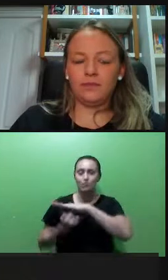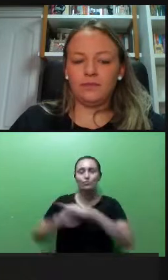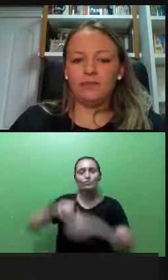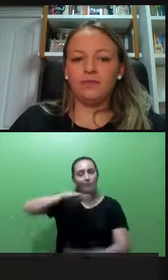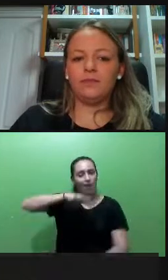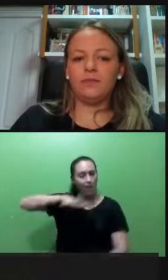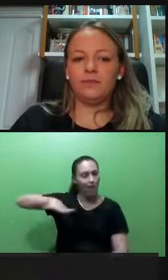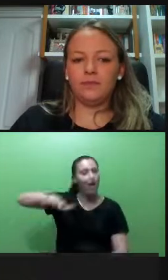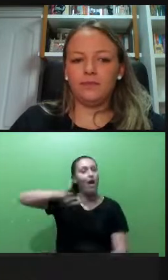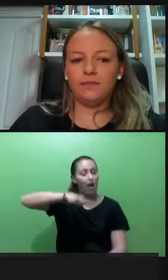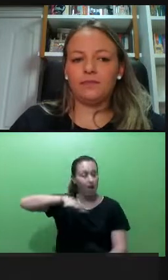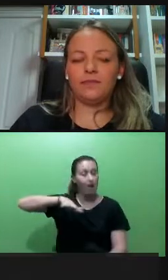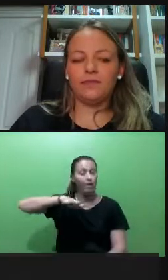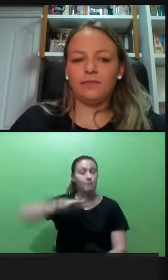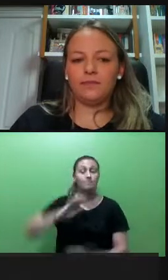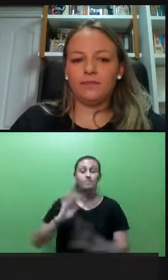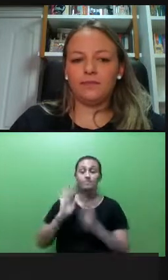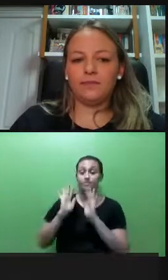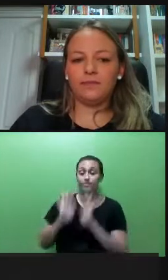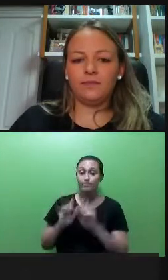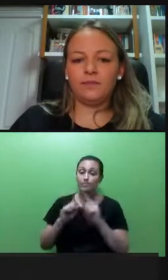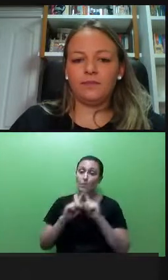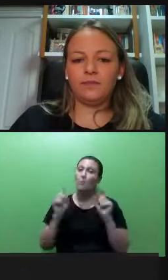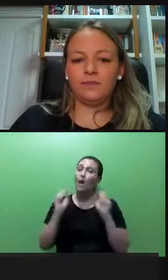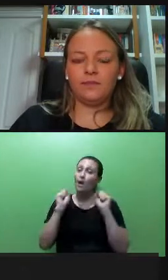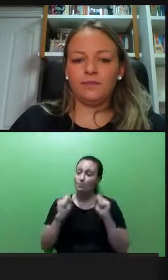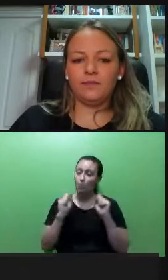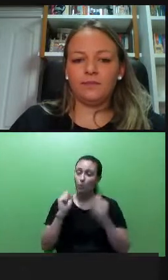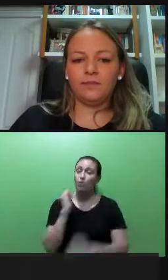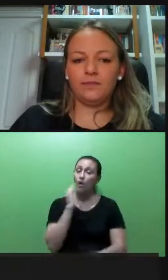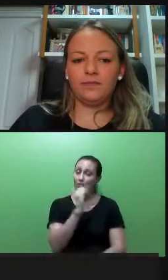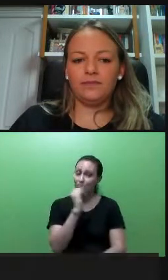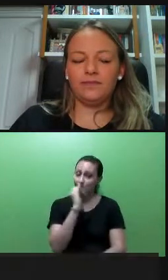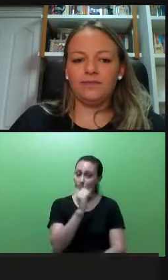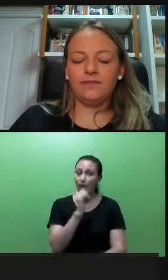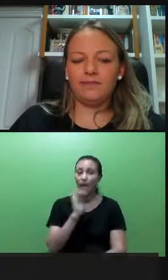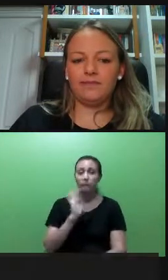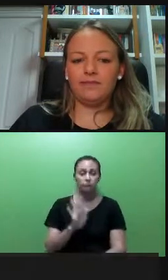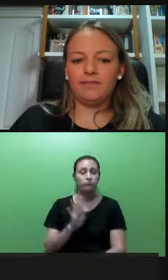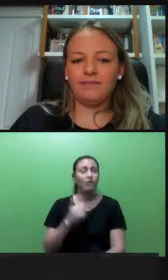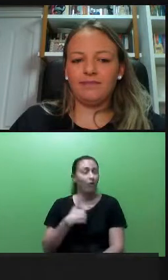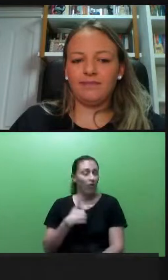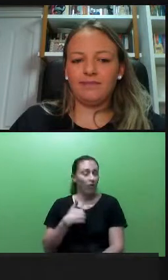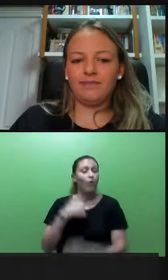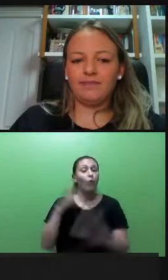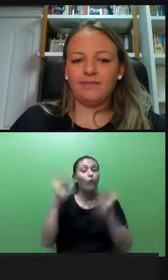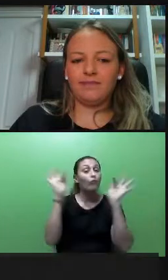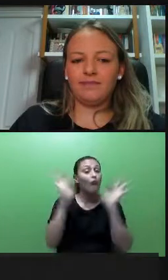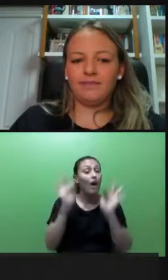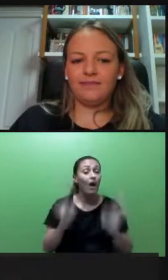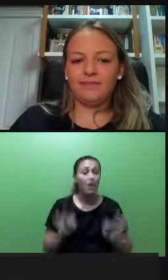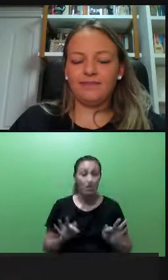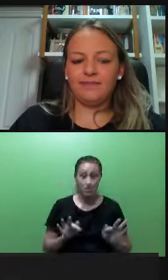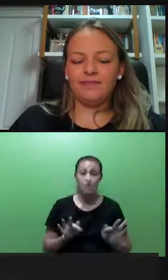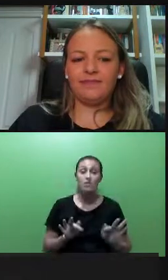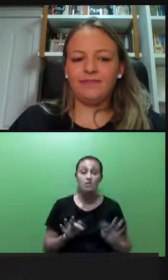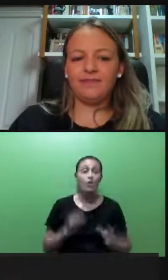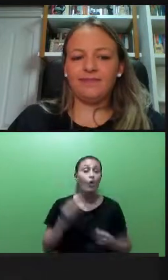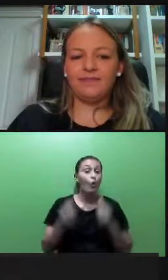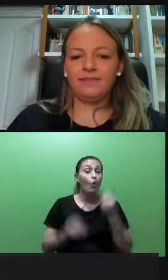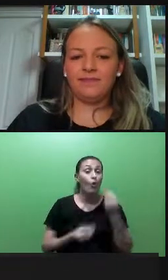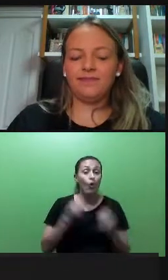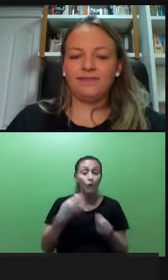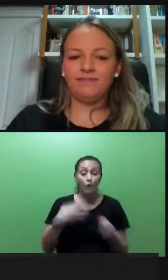mas, Ana, eu posso dizer que eu fico muito feliz, assim, com a forma como o IFRS tem